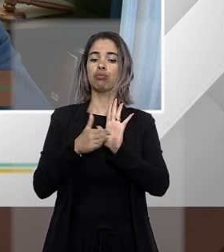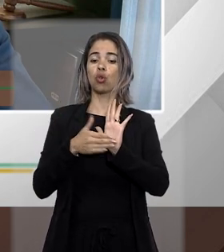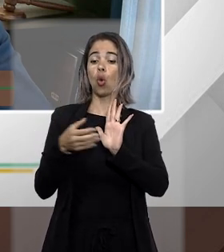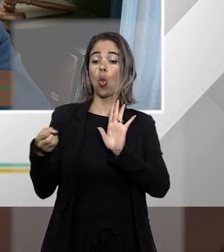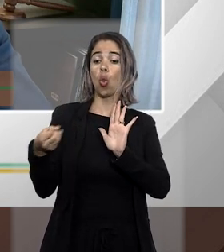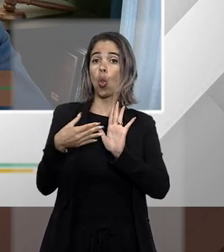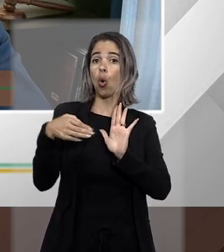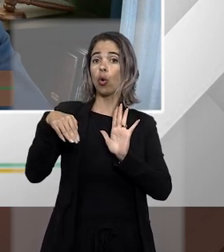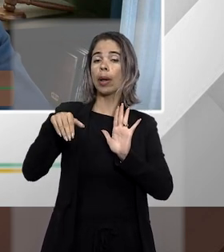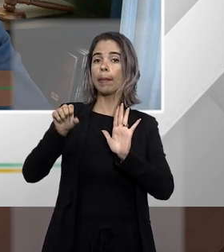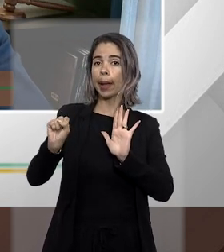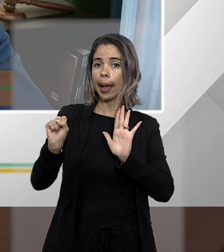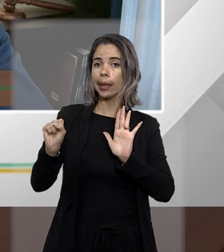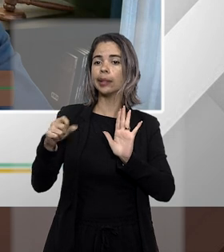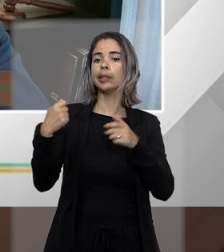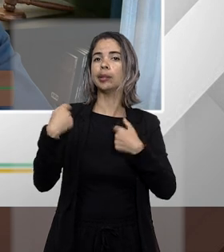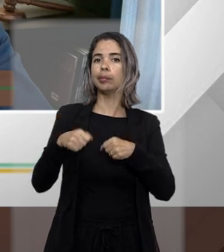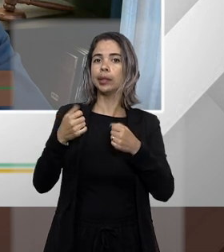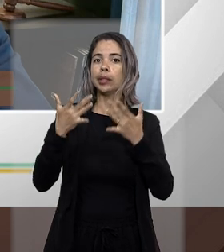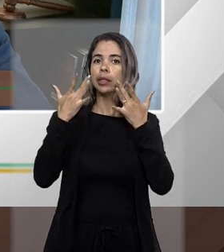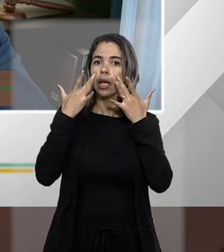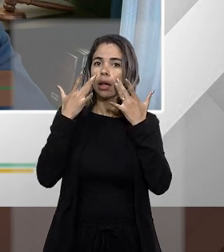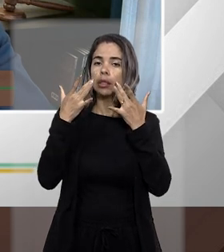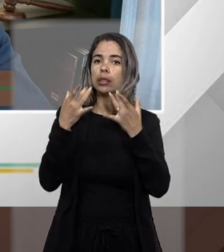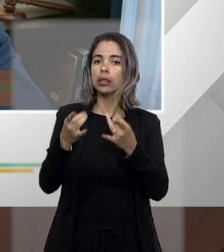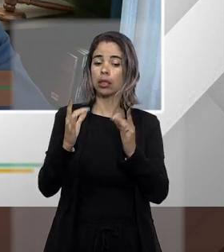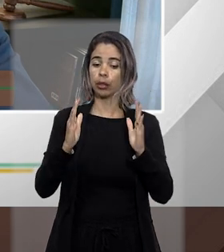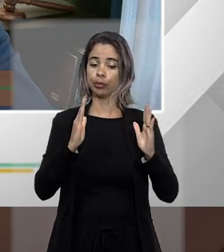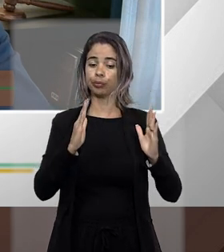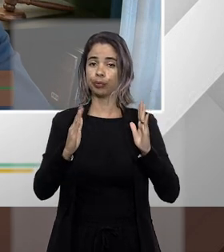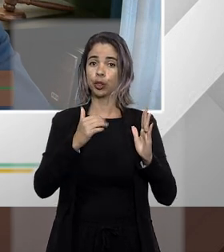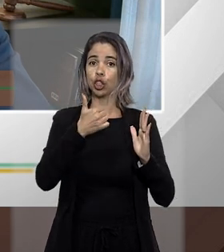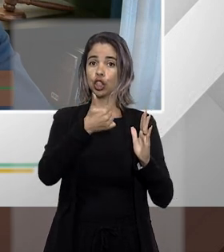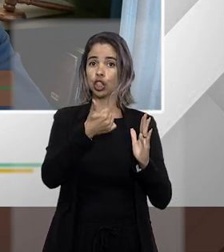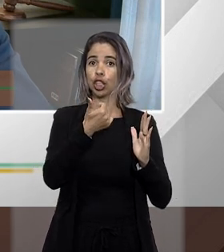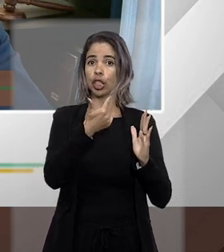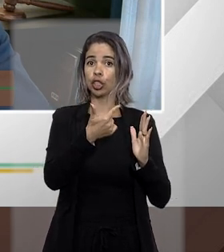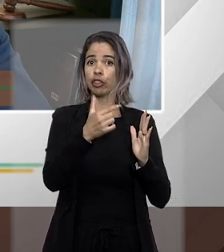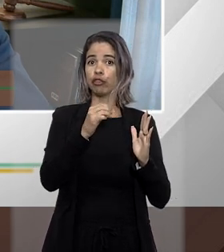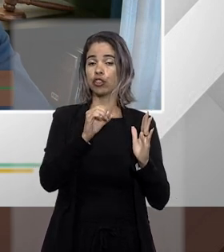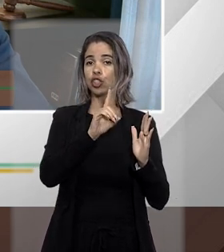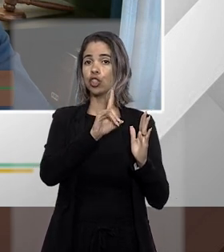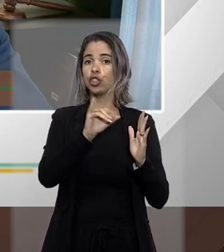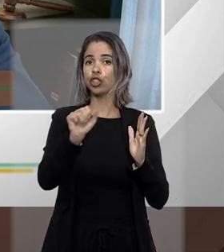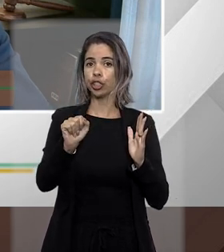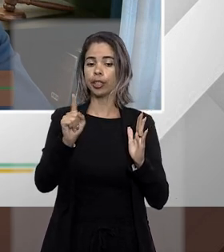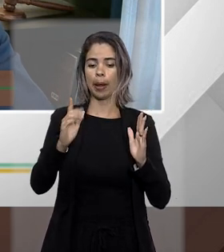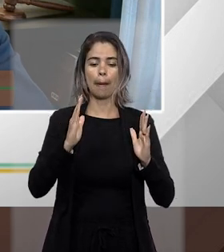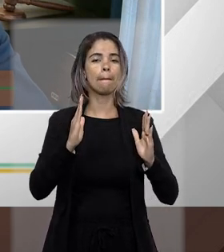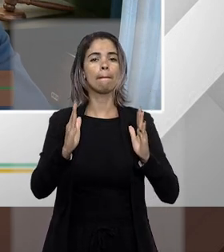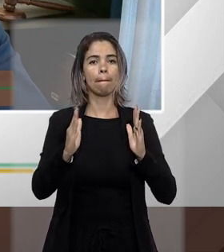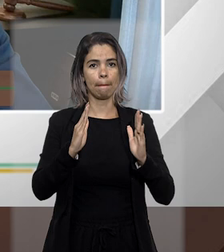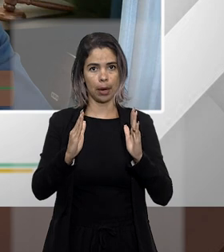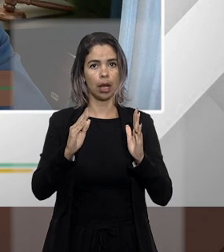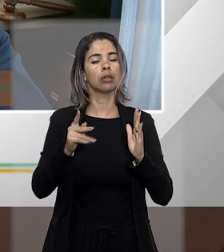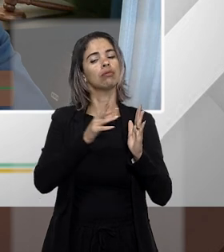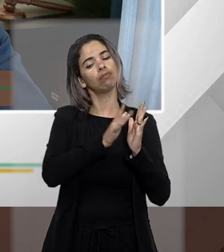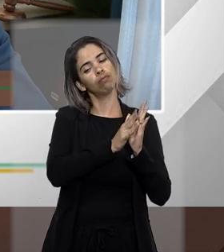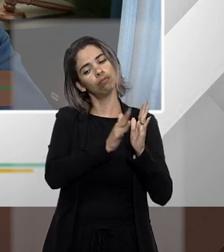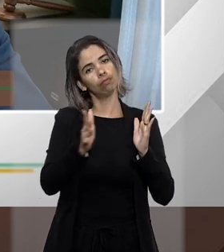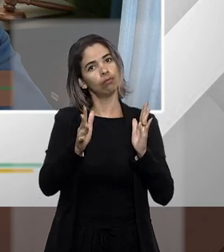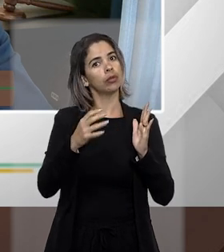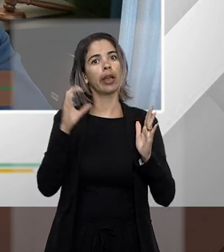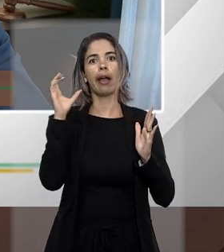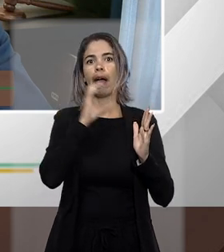observar aquele prazo de 120 dias é um prazo que corre é contínuo e corre muito rápido então muitas vezes